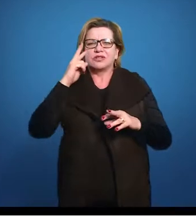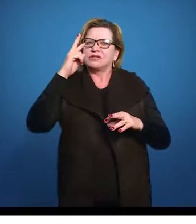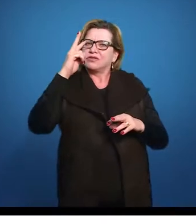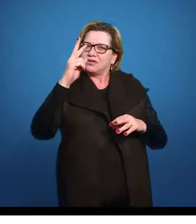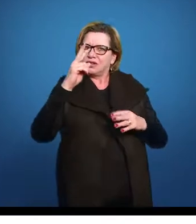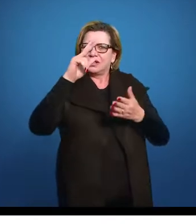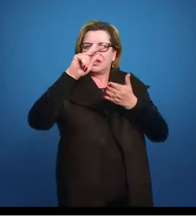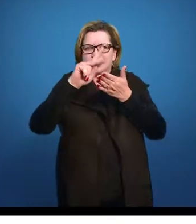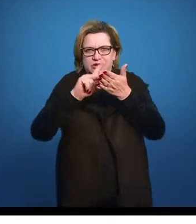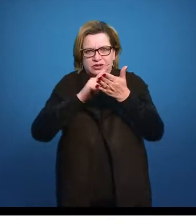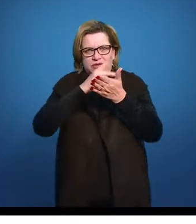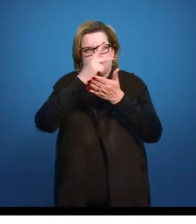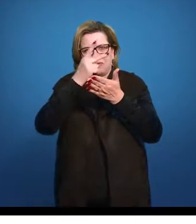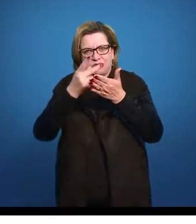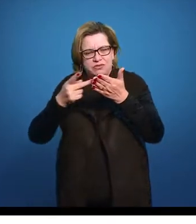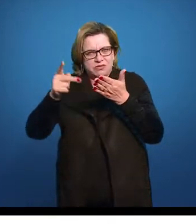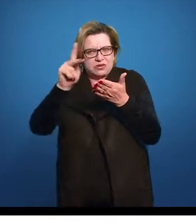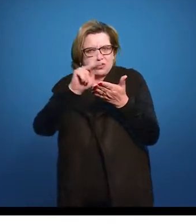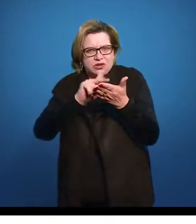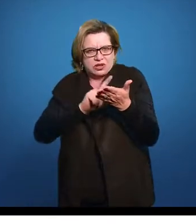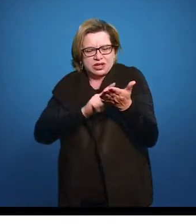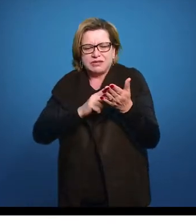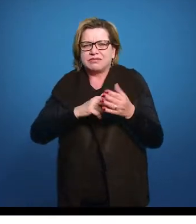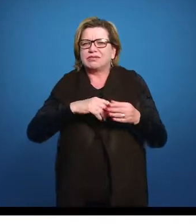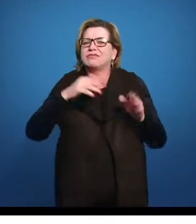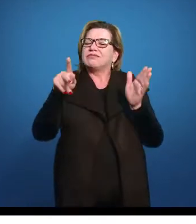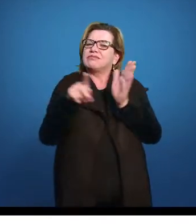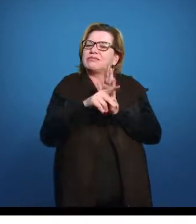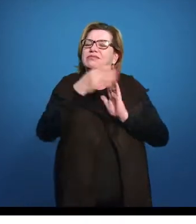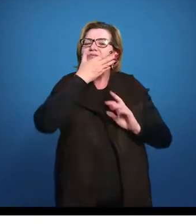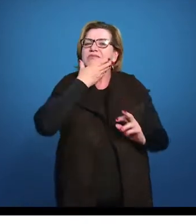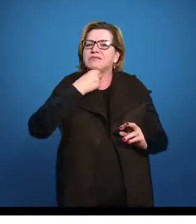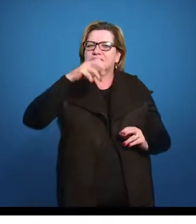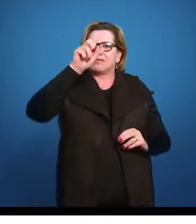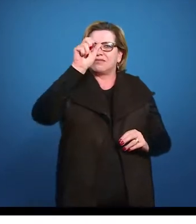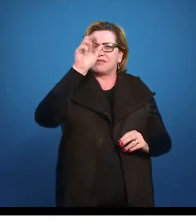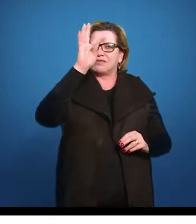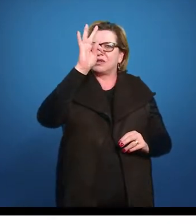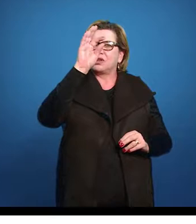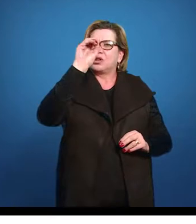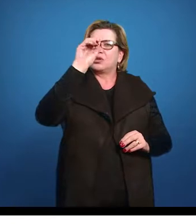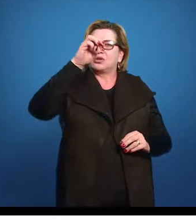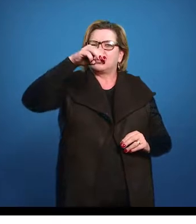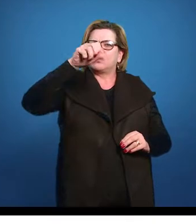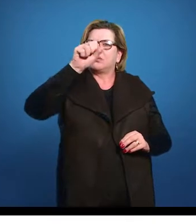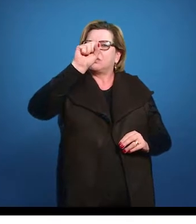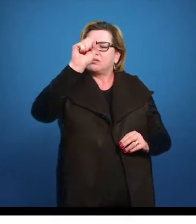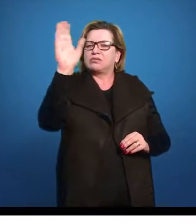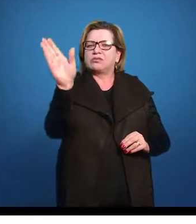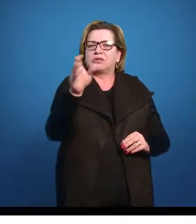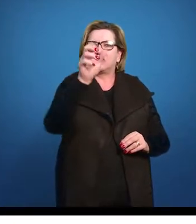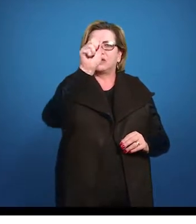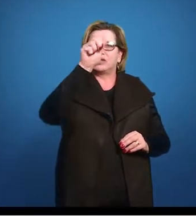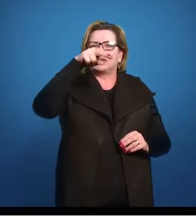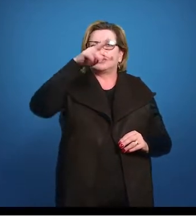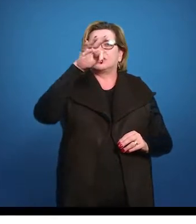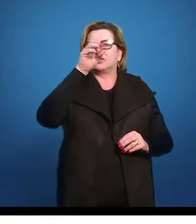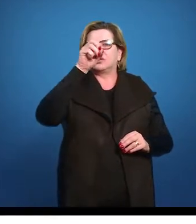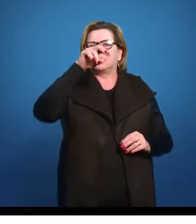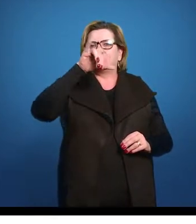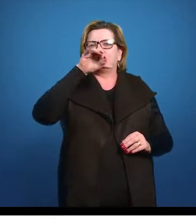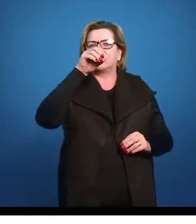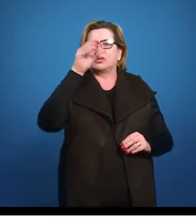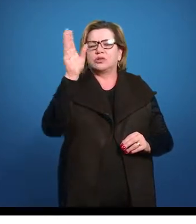do Tomás Antônio Gonzaga, Marília de Dirceu, que a gente vai ter essa questão do pastoreio, que era bastante comum